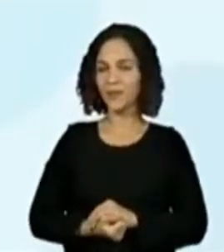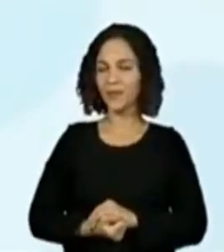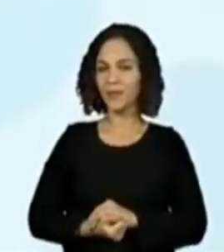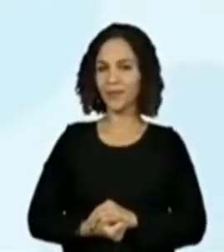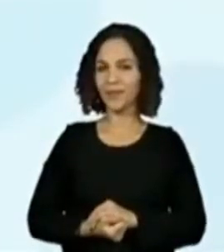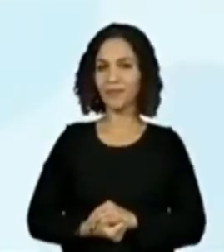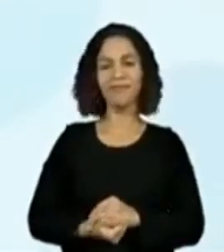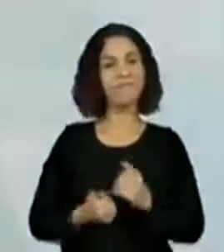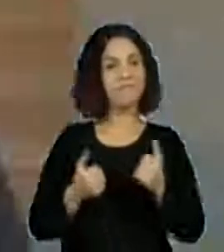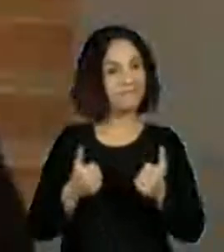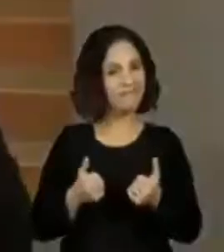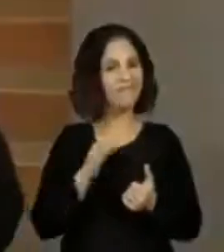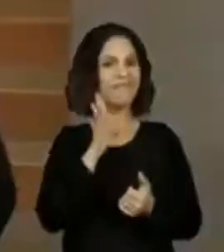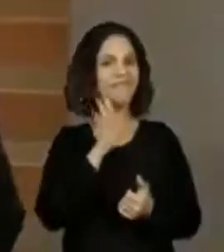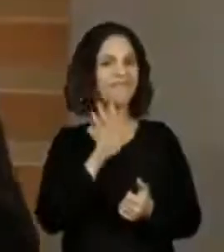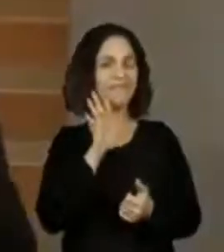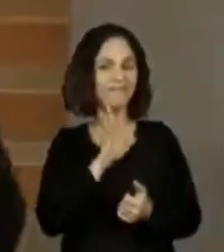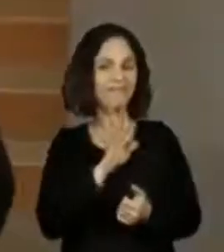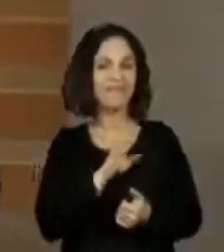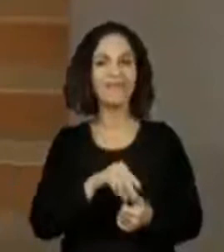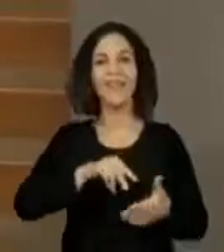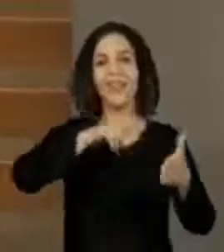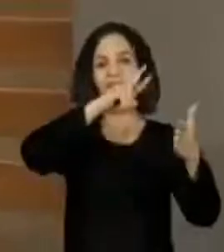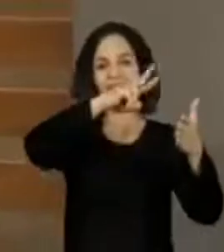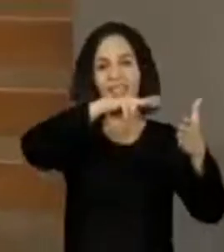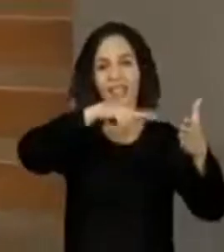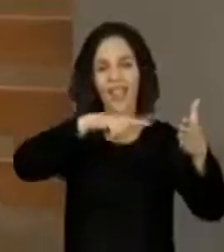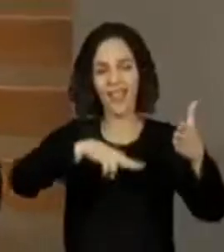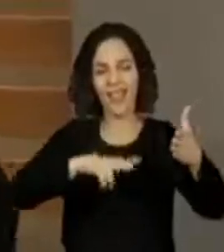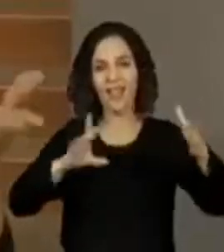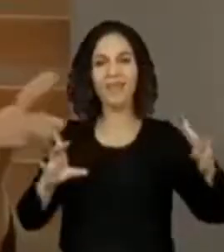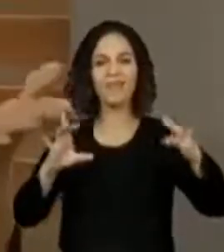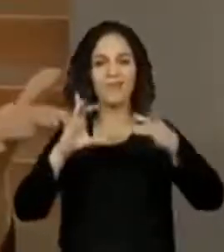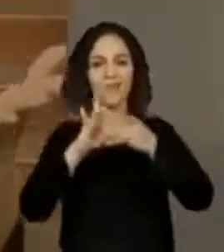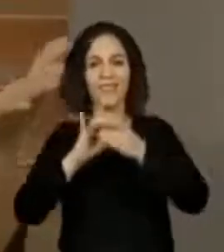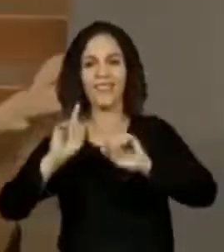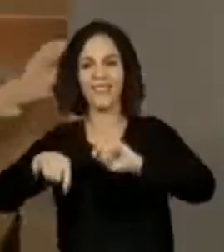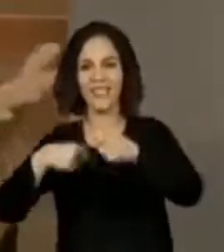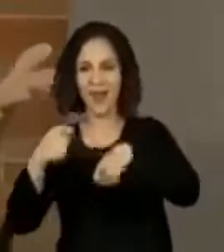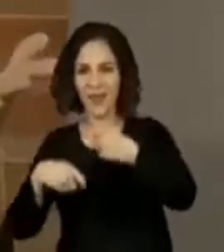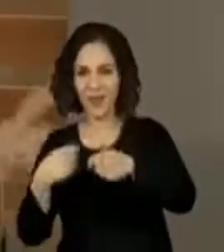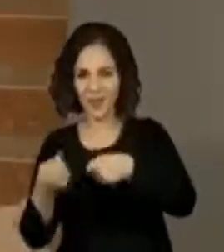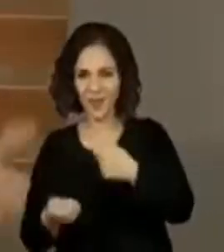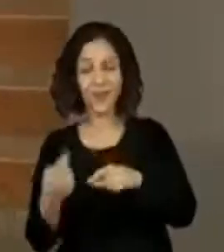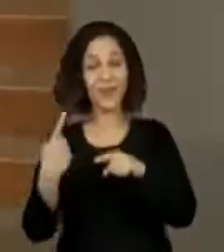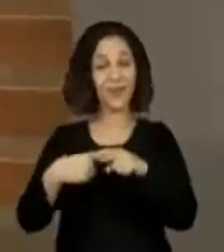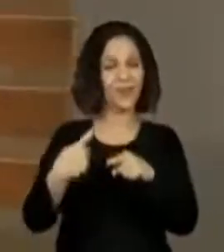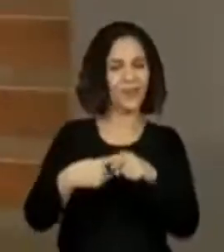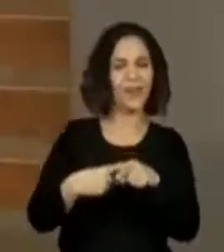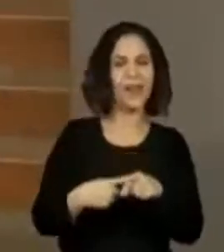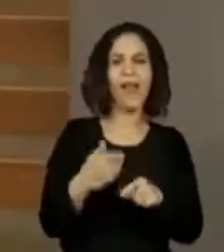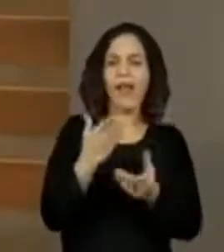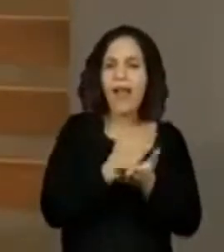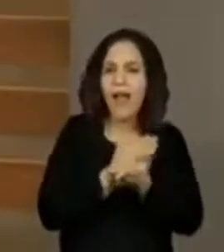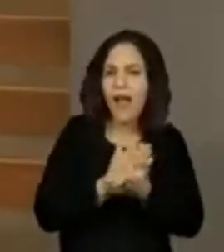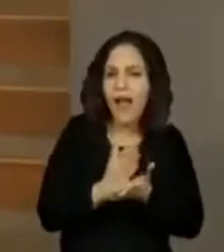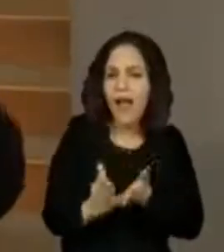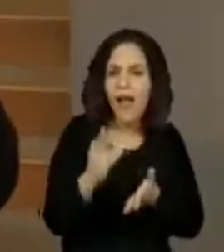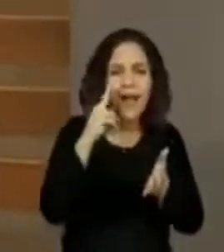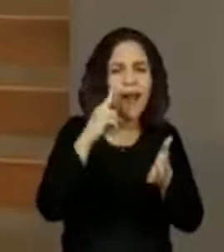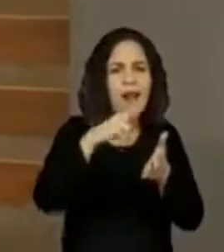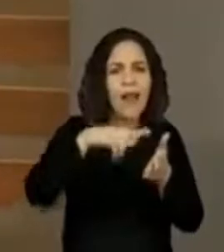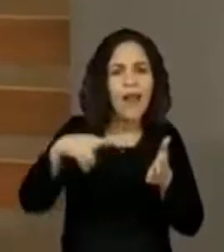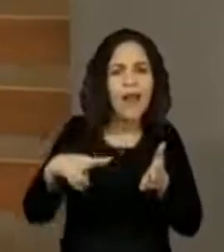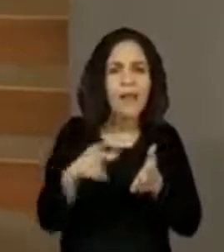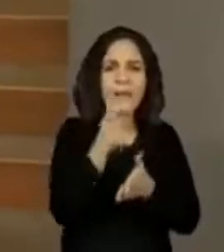Que legal a gente conseguir ler. Quando a gente está aprendendo a ler, a gente tem que ficar ligado